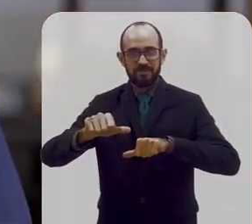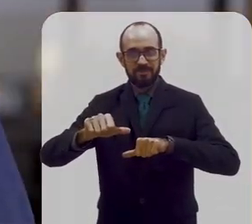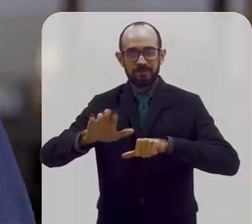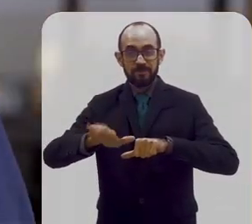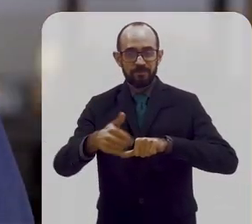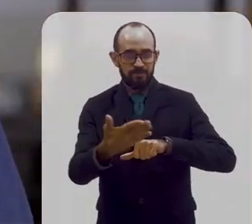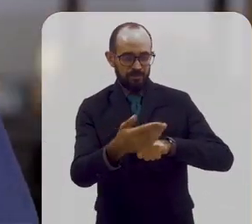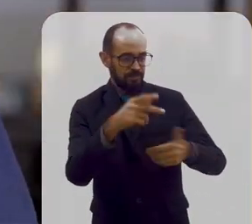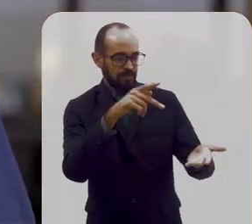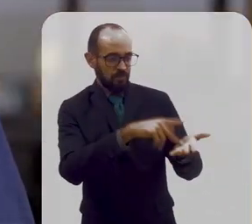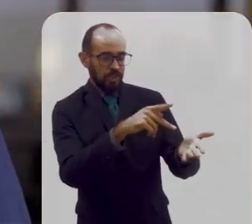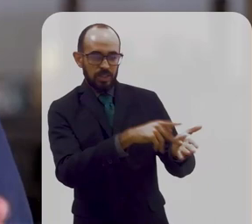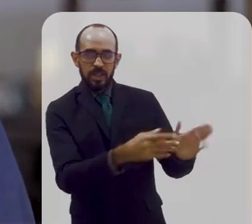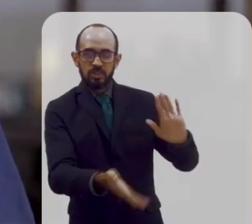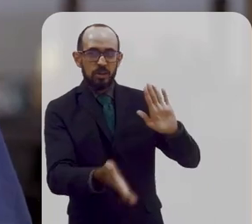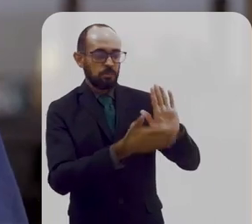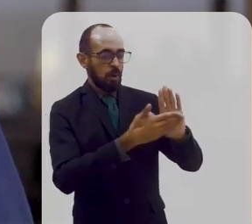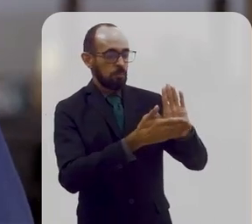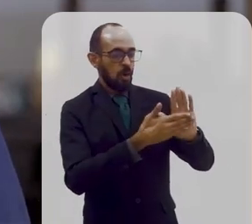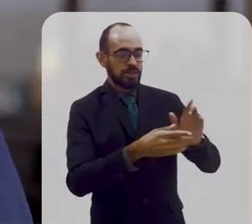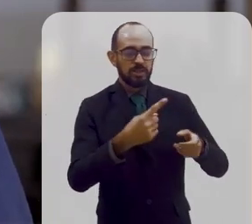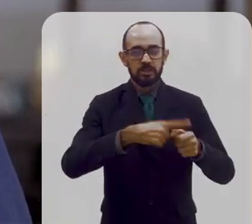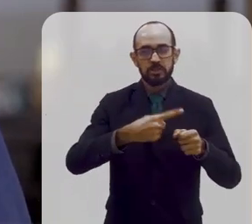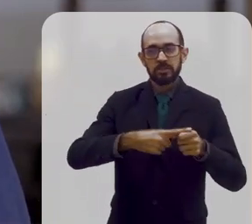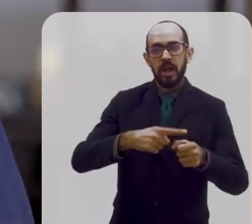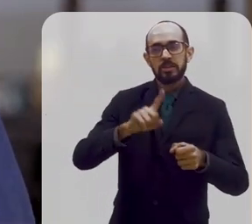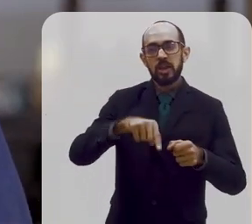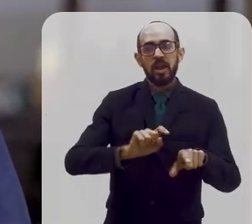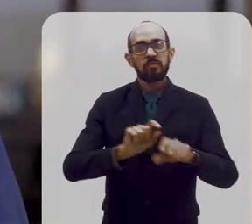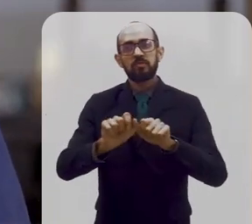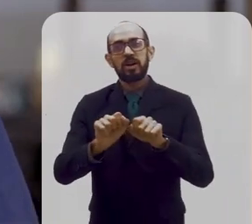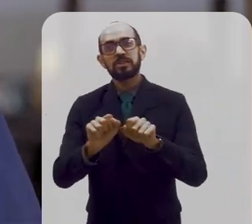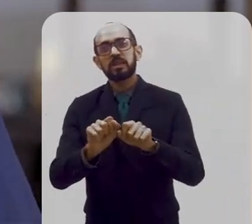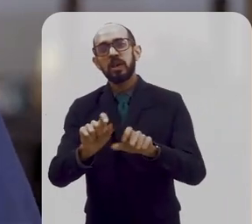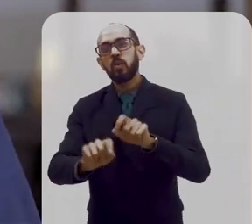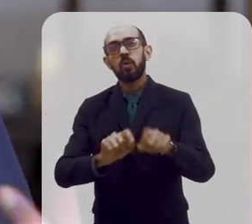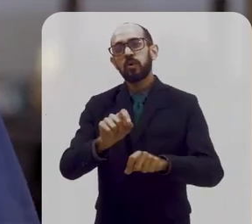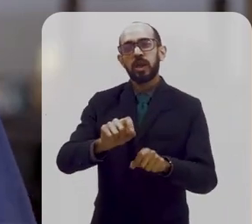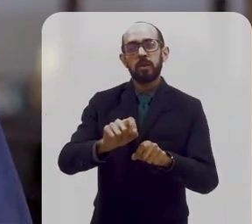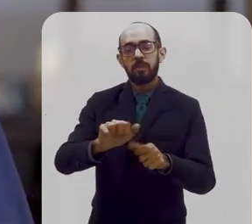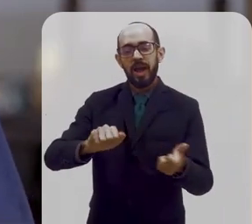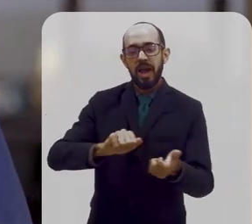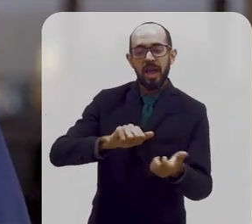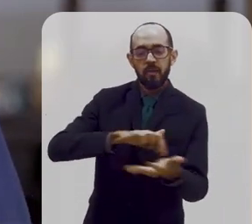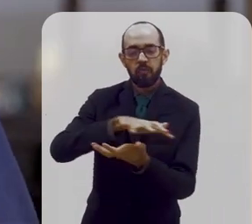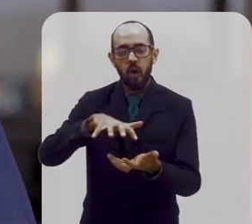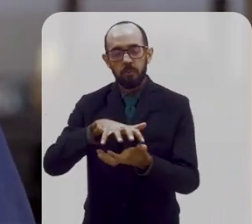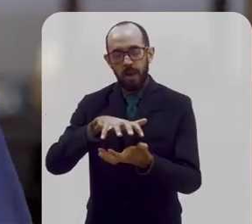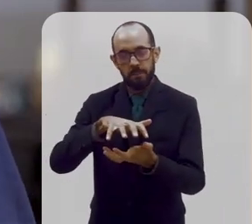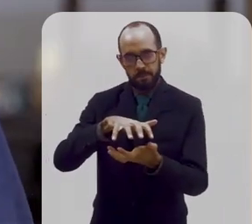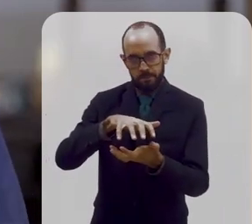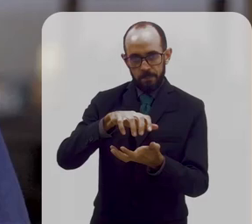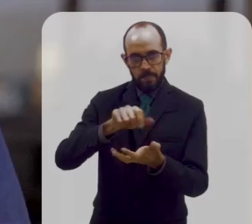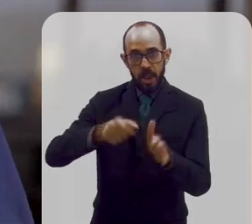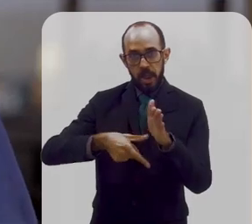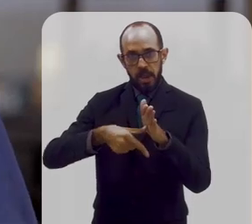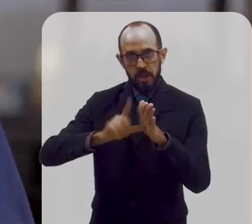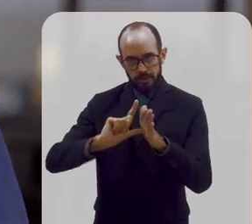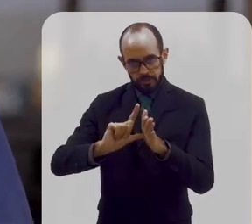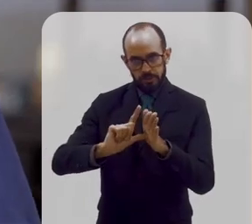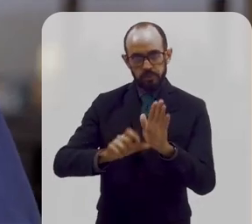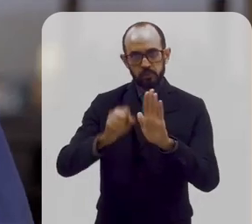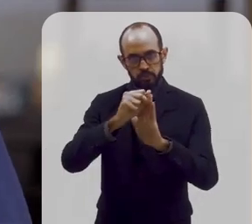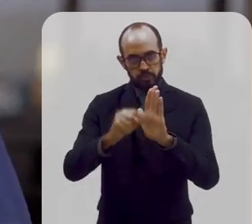Então, na verdade, o que se propõe na cidade vai ser justamente fazer uma grande reforma. Mesmo antes,